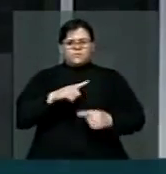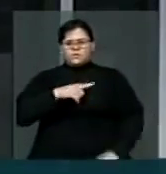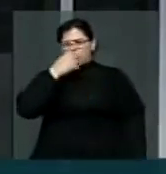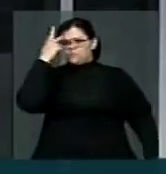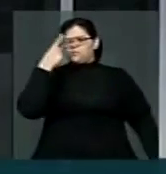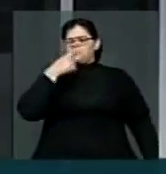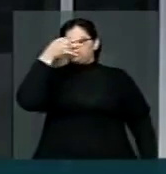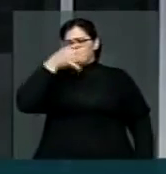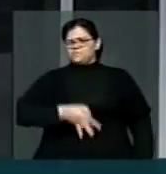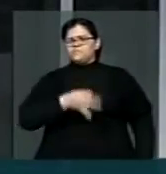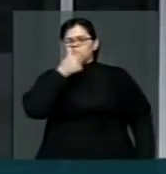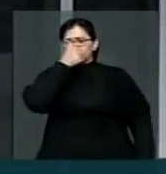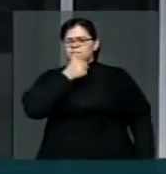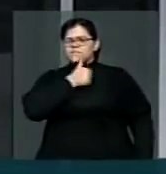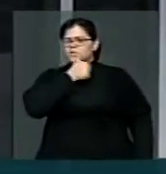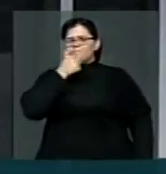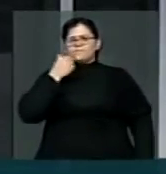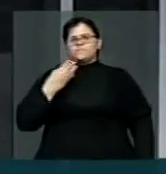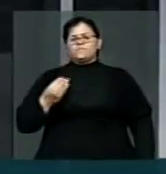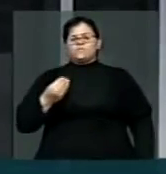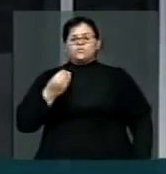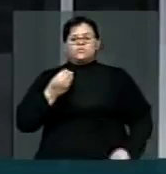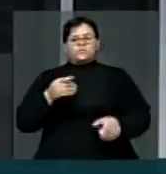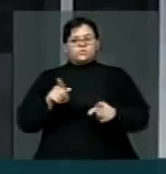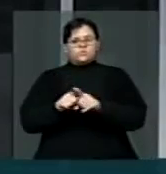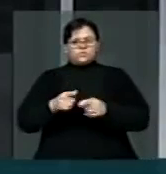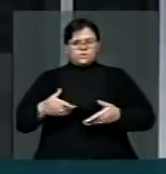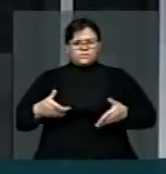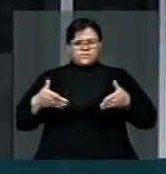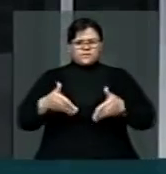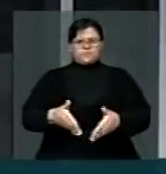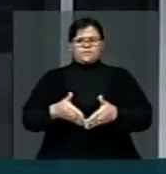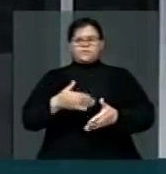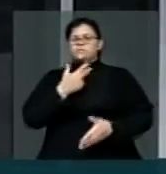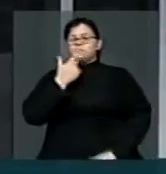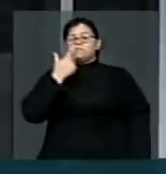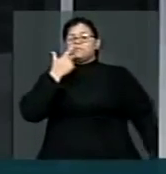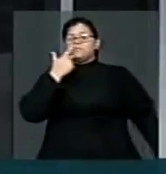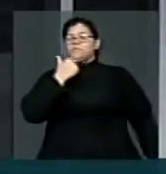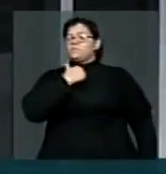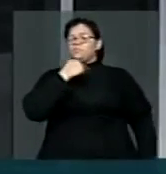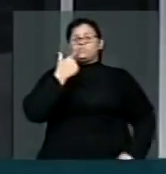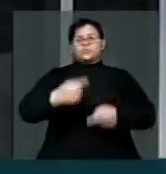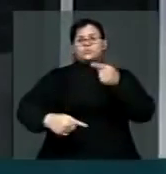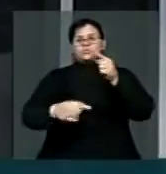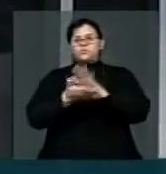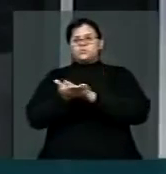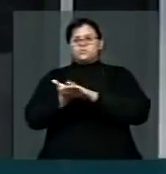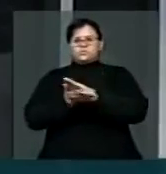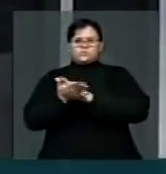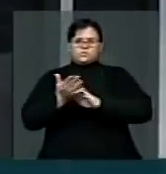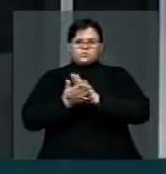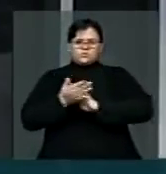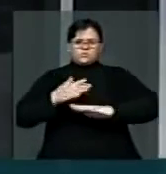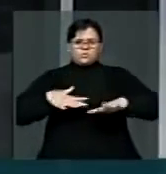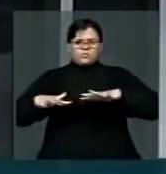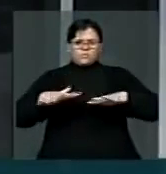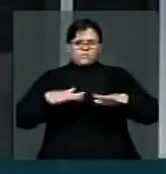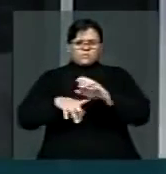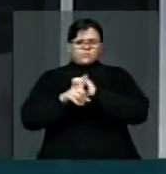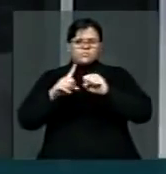não posso deixar de registrar a participação indiscutível dos nossos movimentos sociais, do movimento